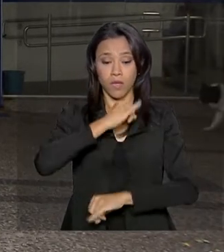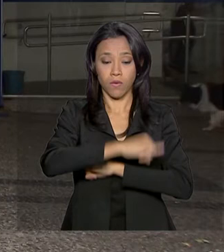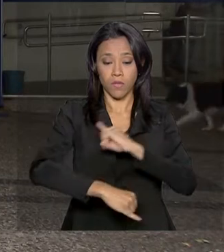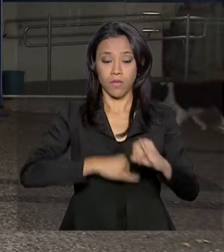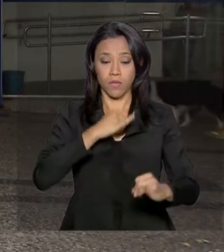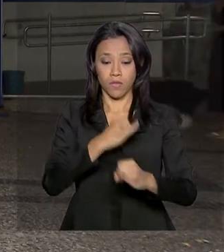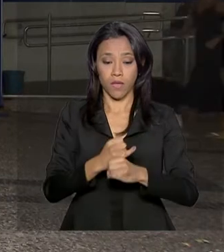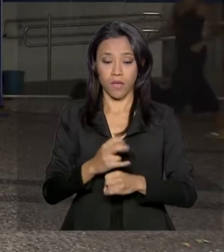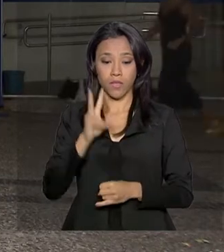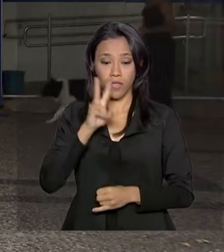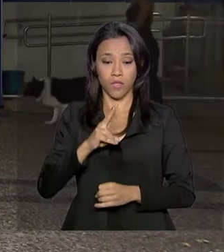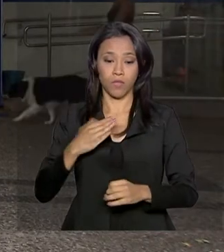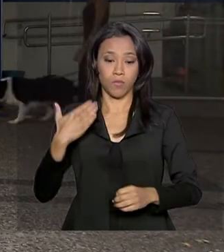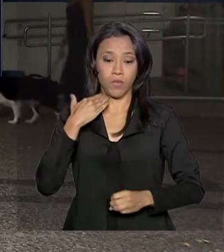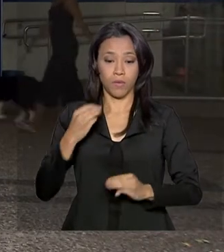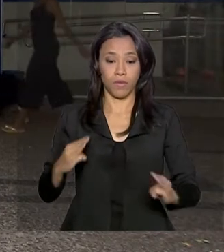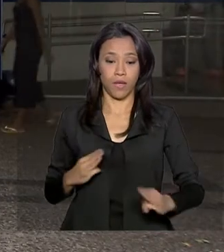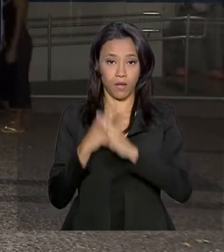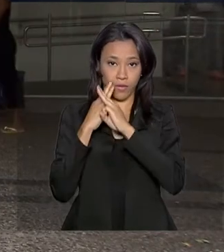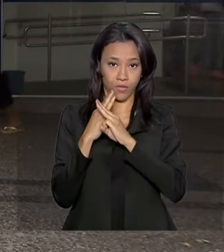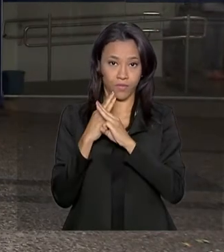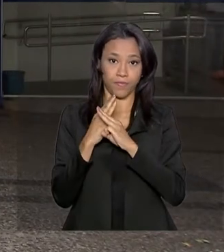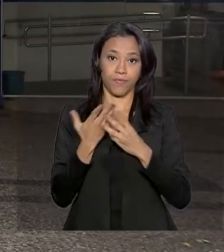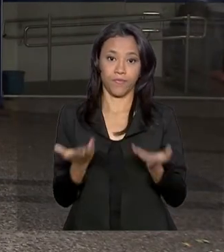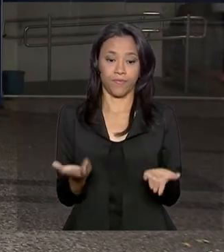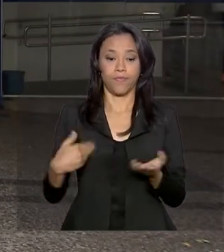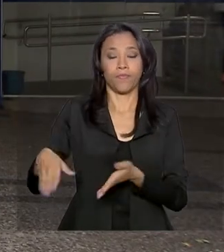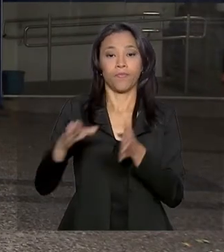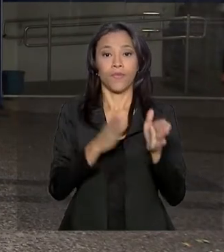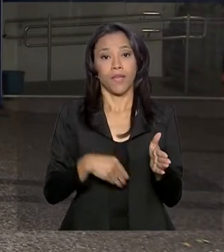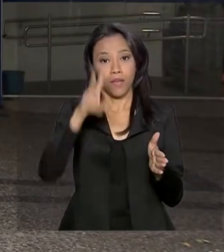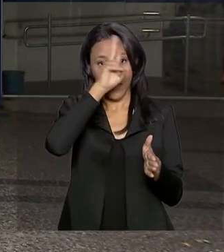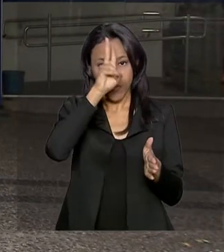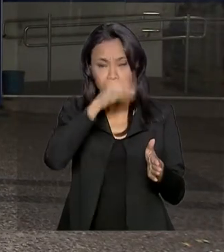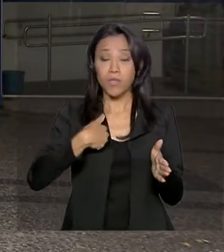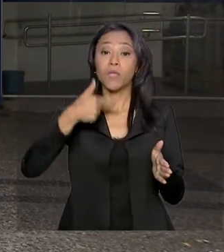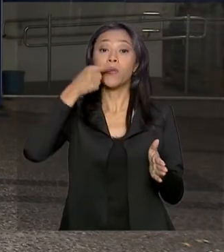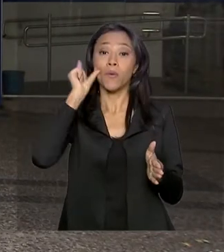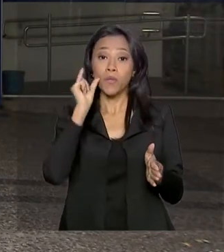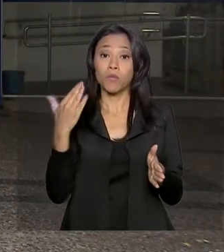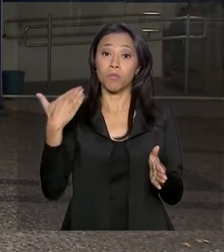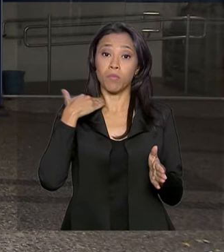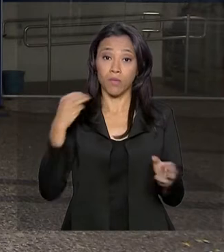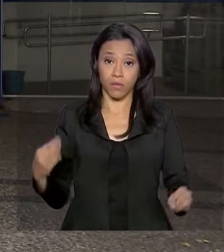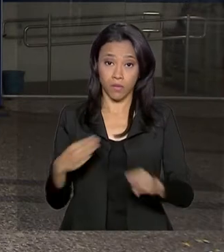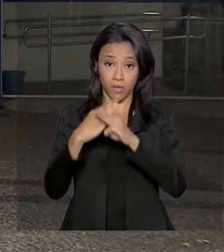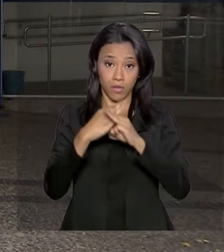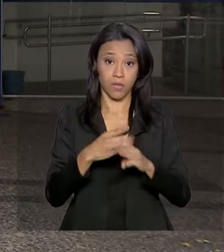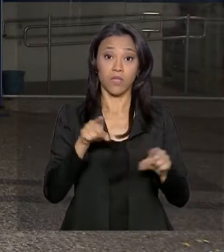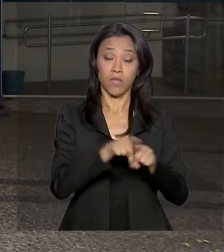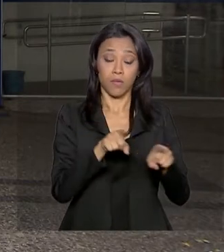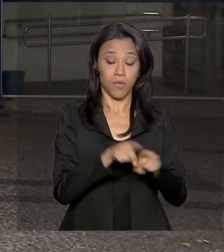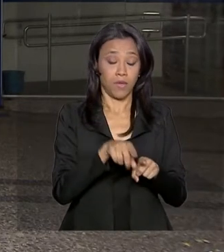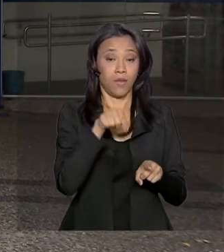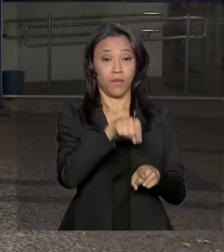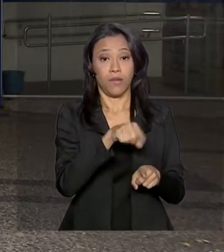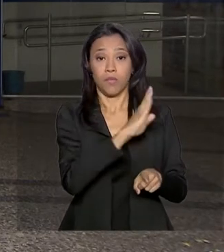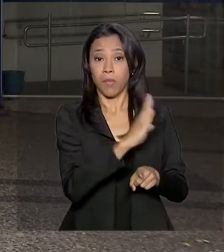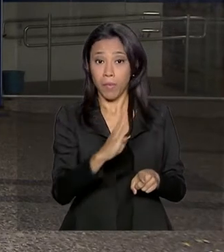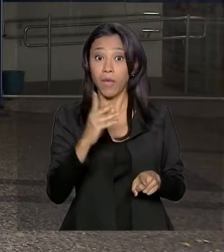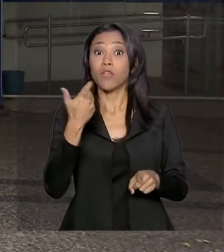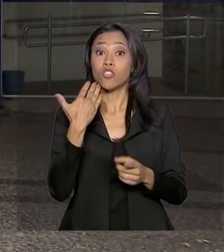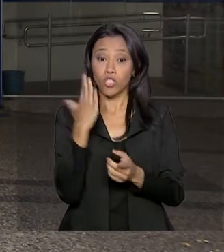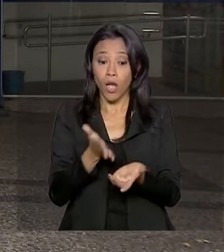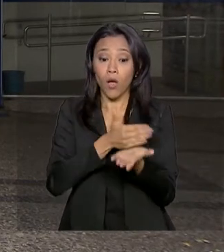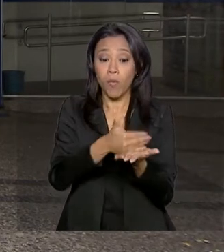caixa.gov.br. Lembramos ainda que ontem a Caixa e o Banco do Brasil começaram o pagamento do abono salarial do PIS